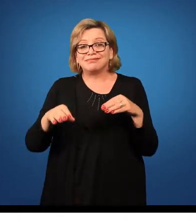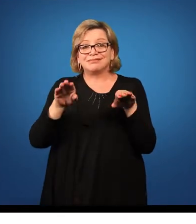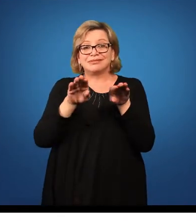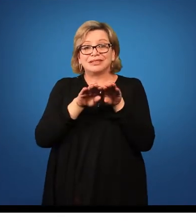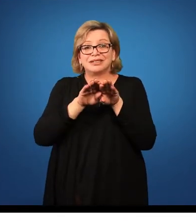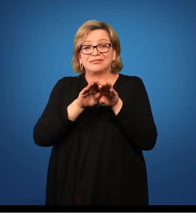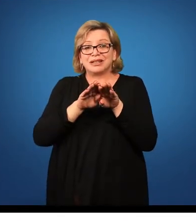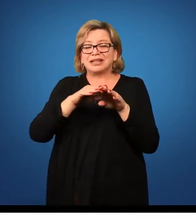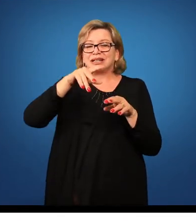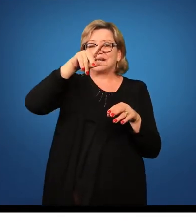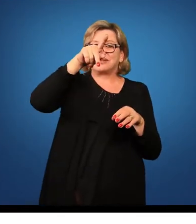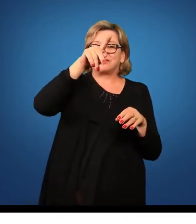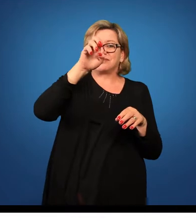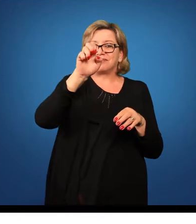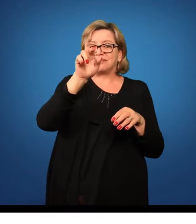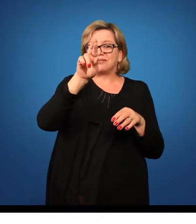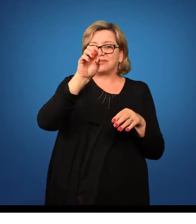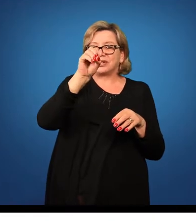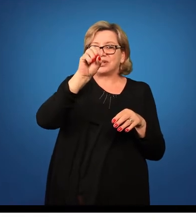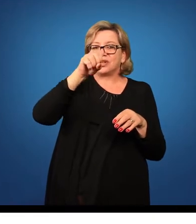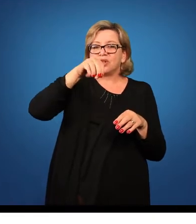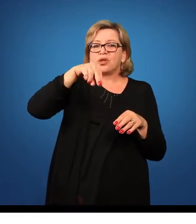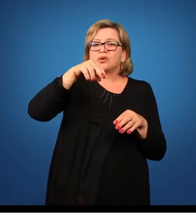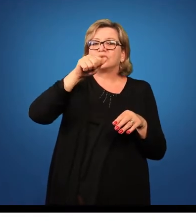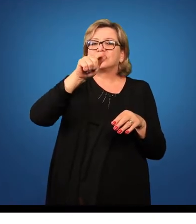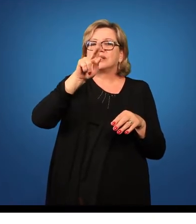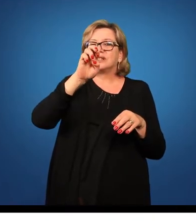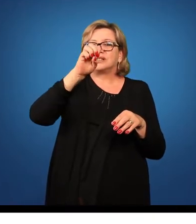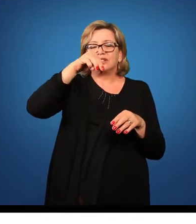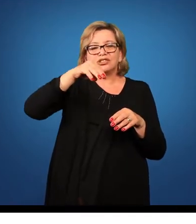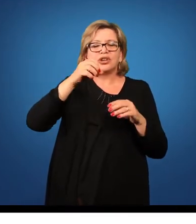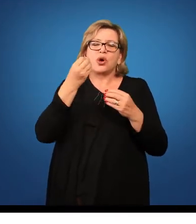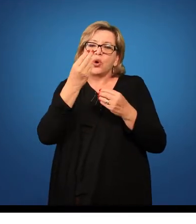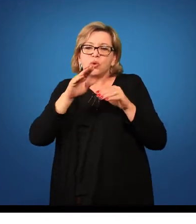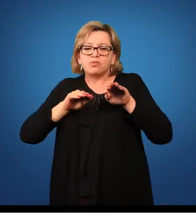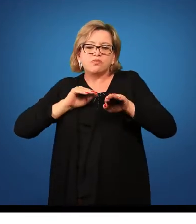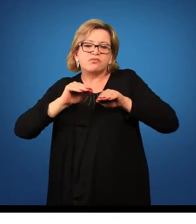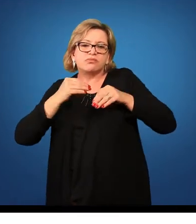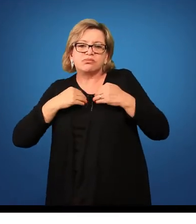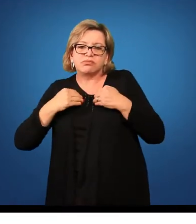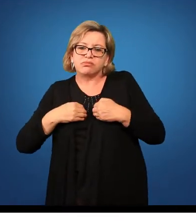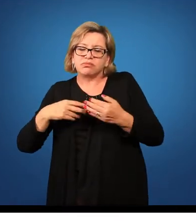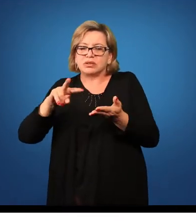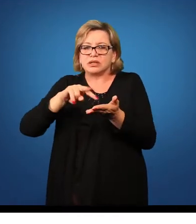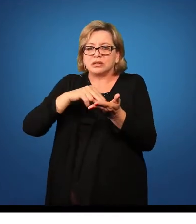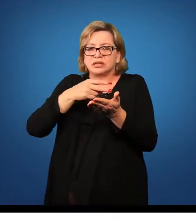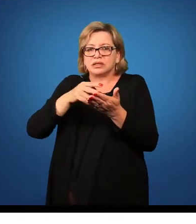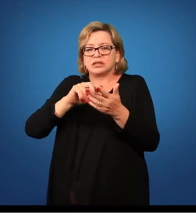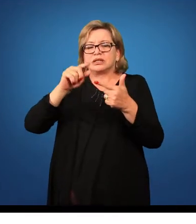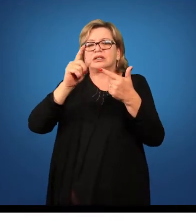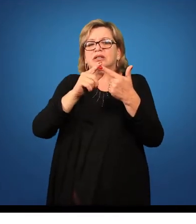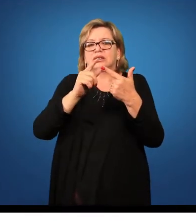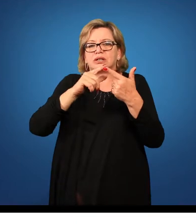a personagem em teatro, né, ou o movimento corporal na dança. A gente tem a composição, então, que é o processo de